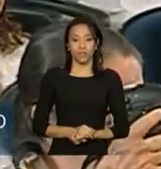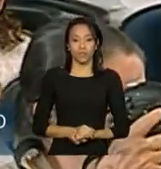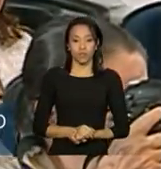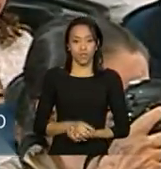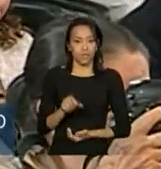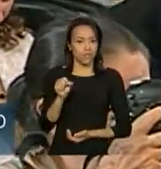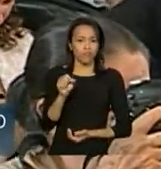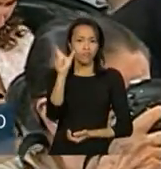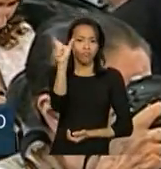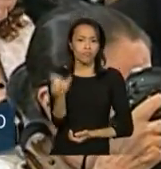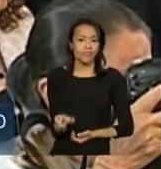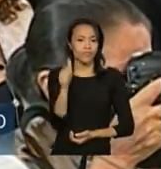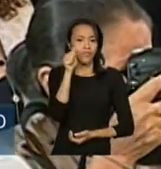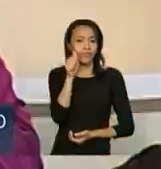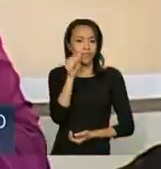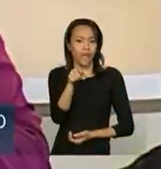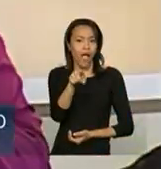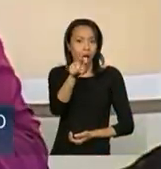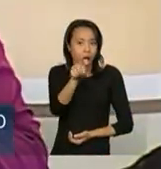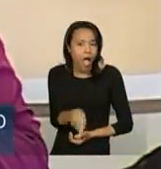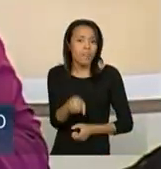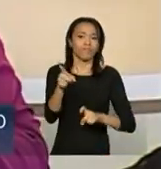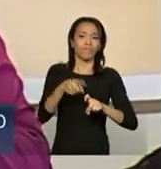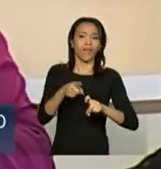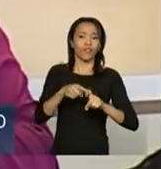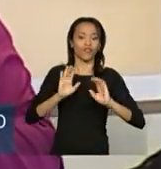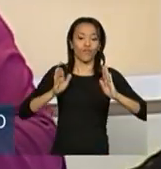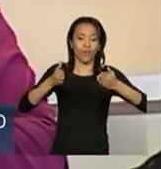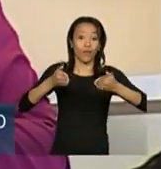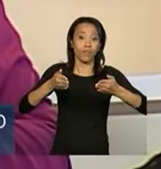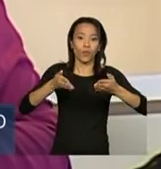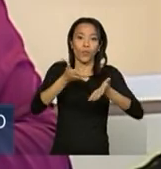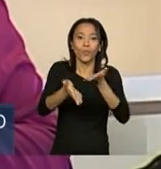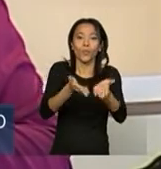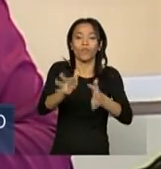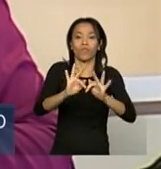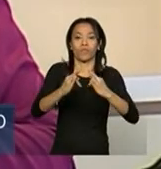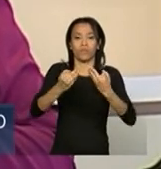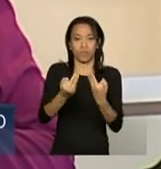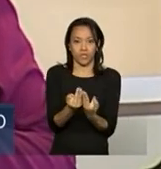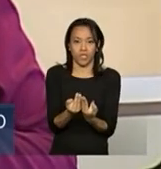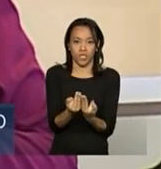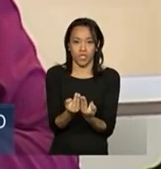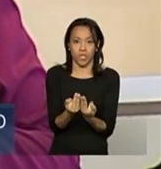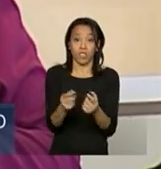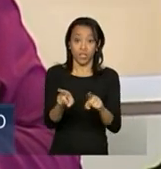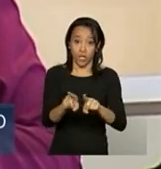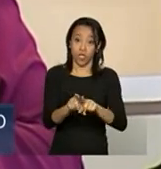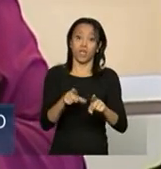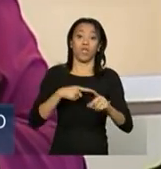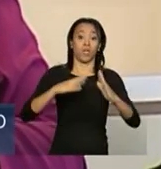Cristina foi ex-médico de família, dirigiu um policlínico, depois